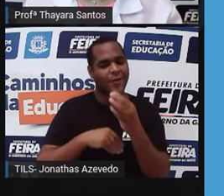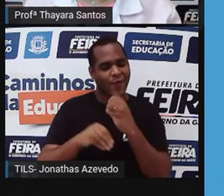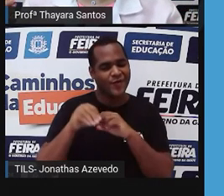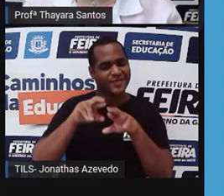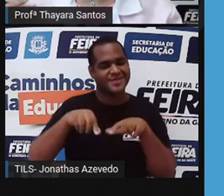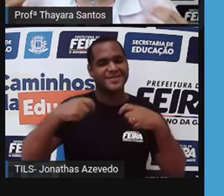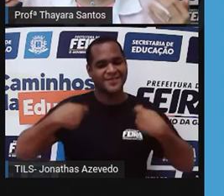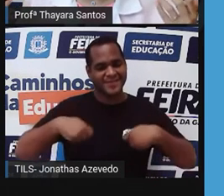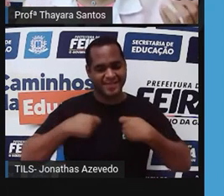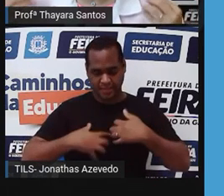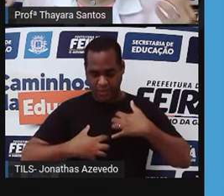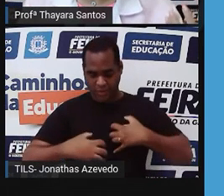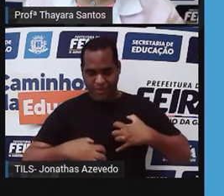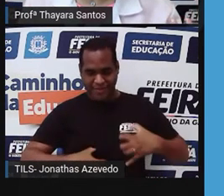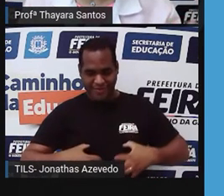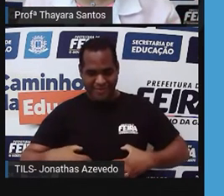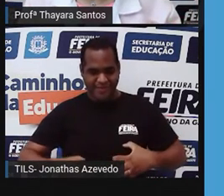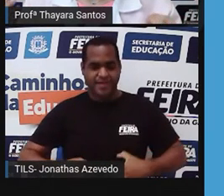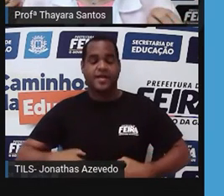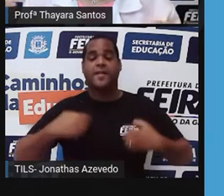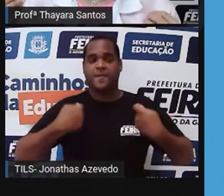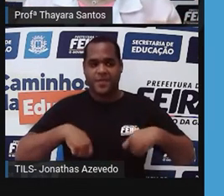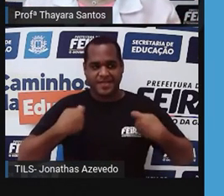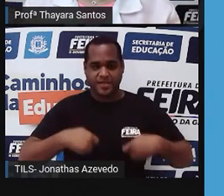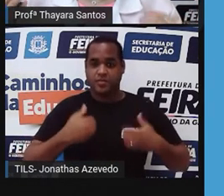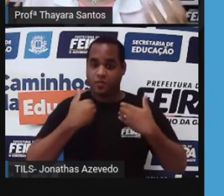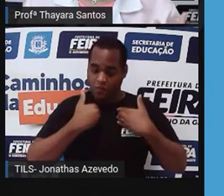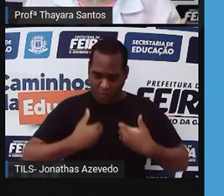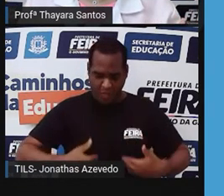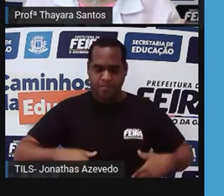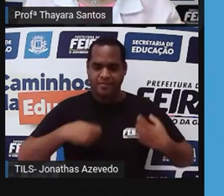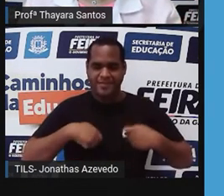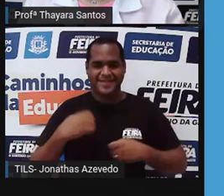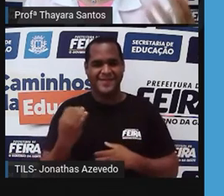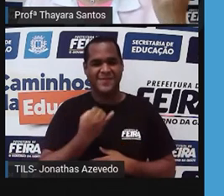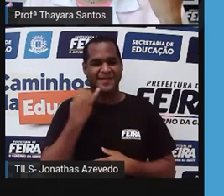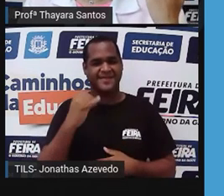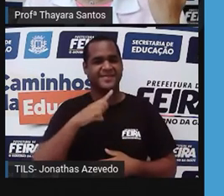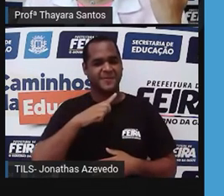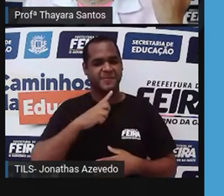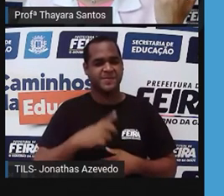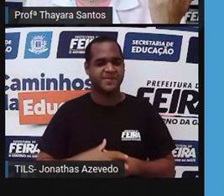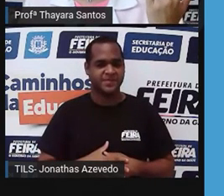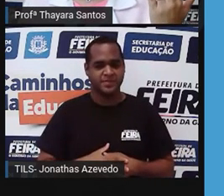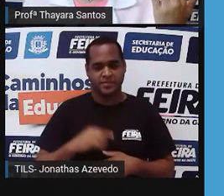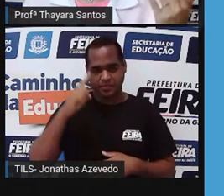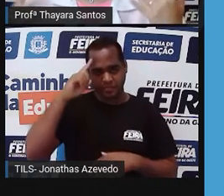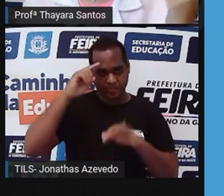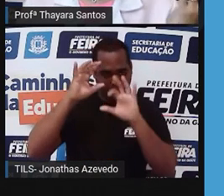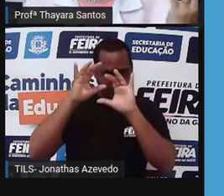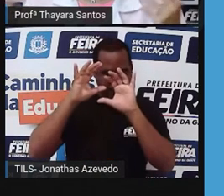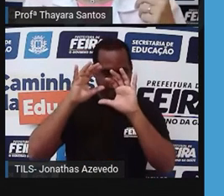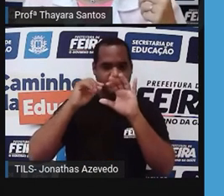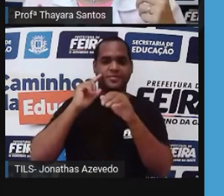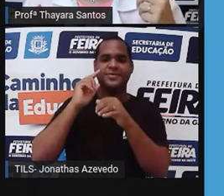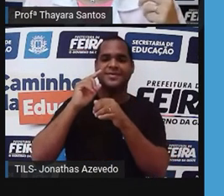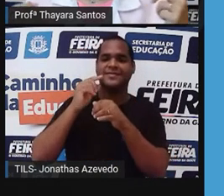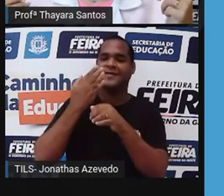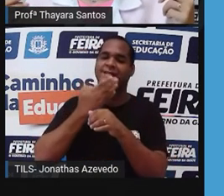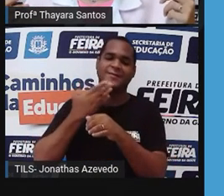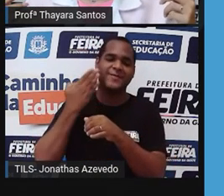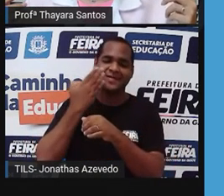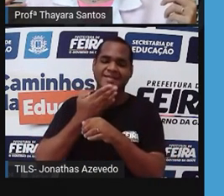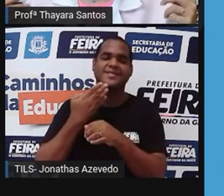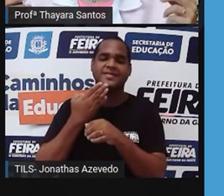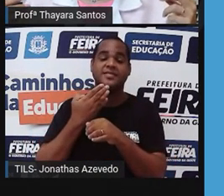precisando, as células dos nossos órgãos, estão precisando daquele nutriente. Então, o cérebro precisa de glicose, por exemplo.